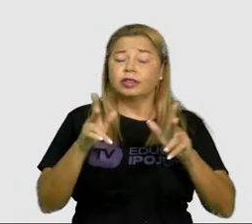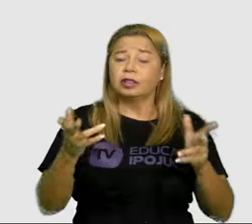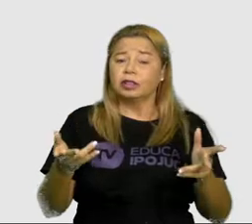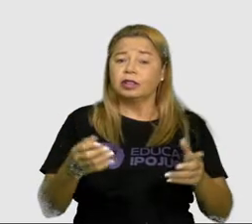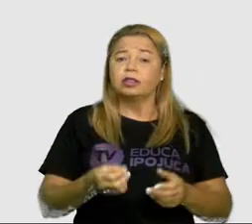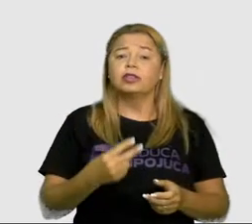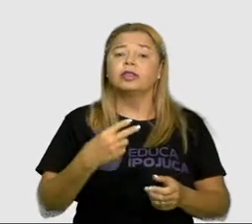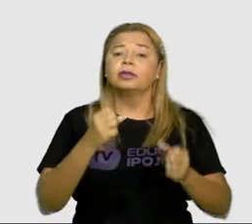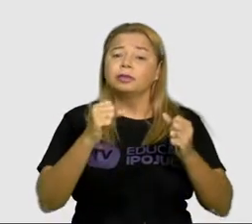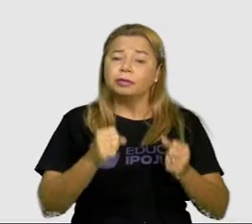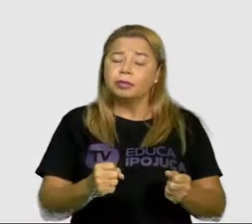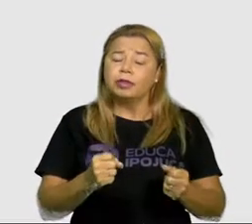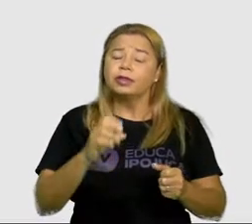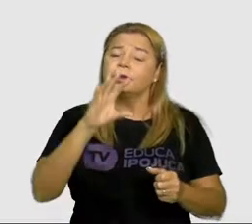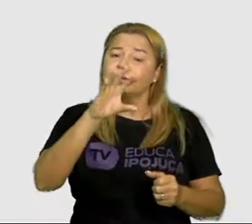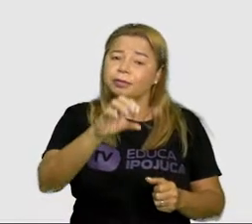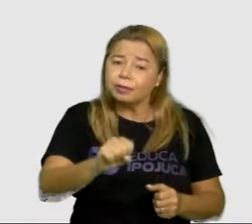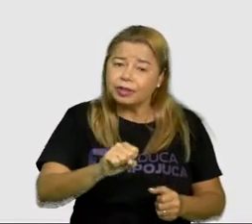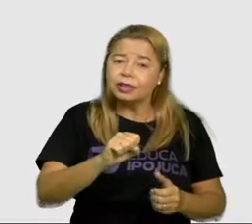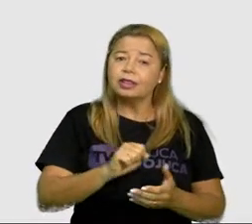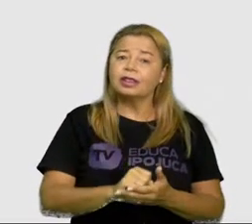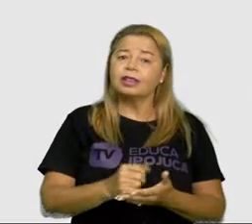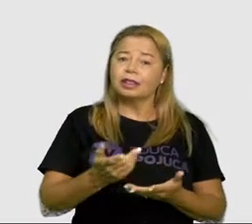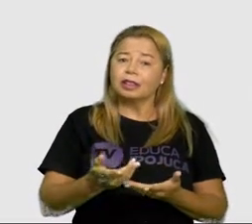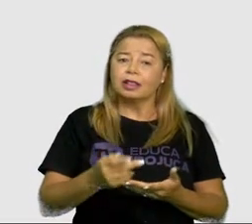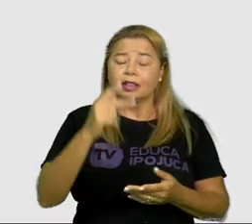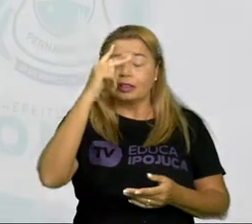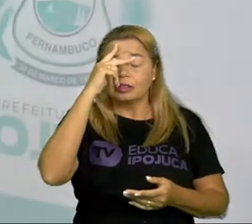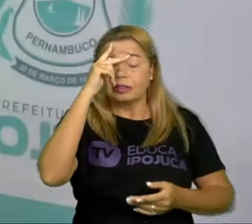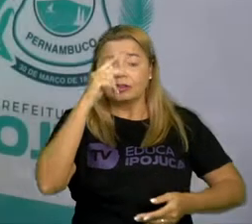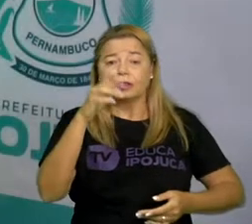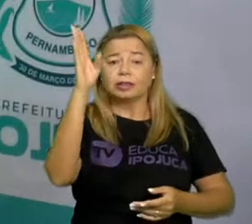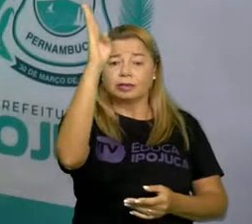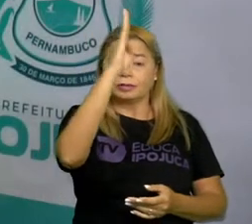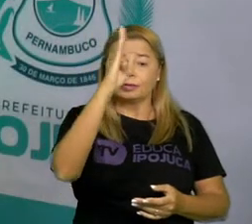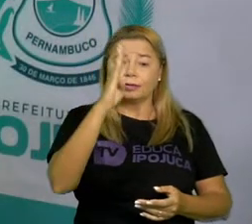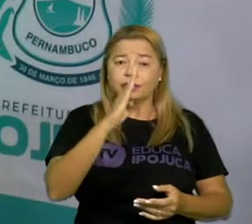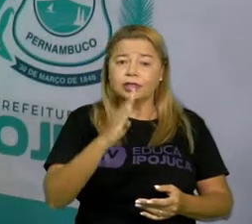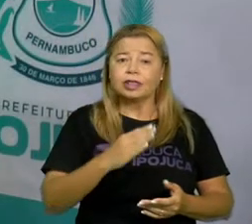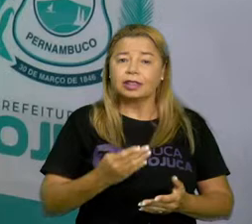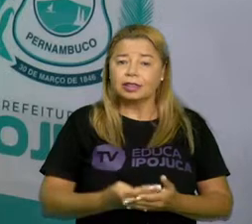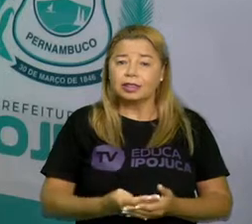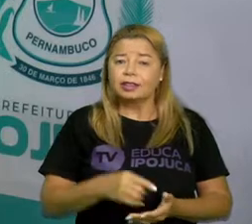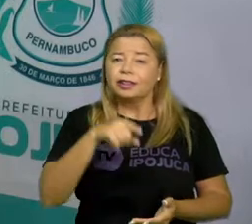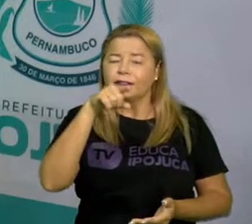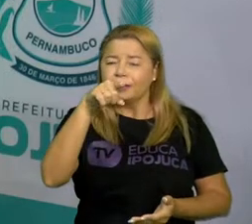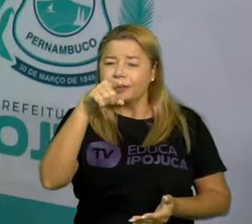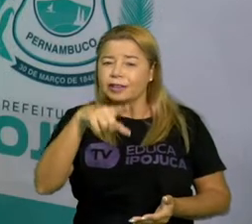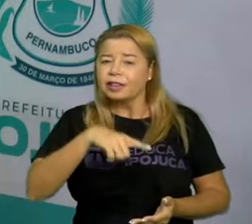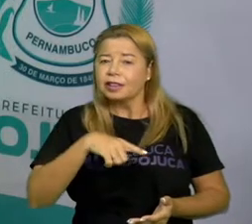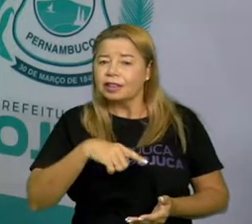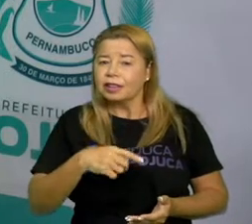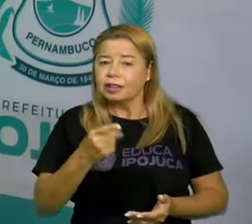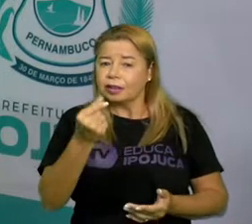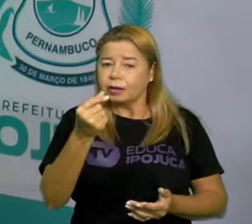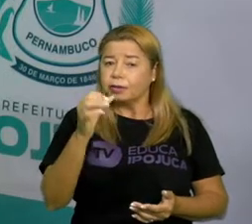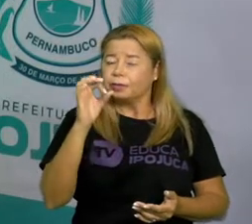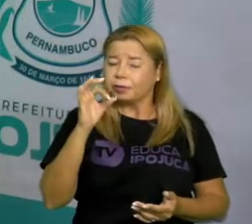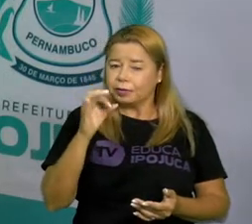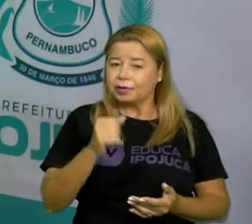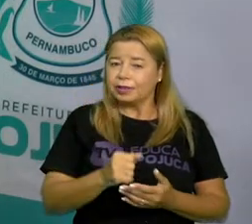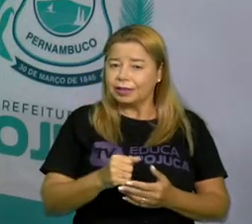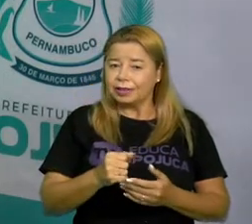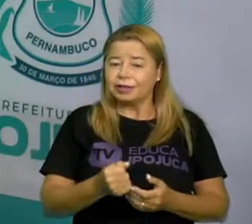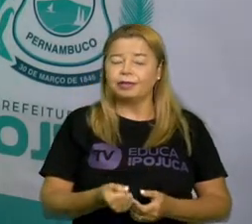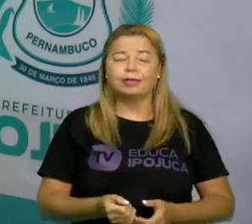história dos brasileiros, tá certo? Então, todo mundo tem moedinha aí, não isso? Pode tocar, juntar, guardar.